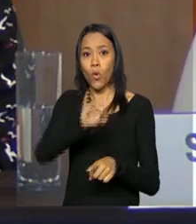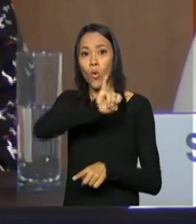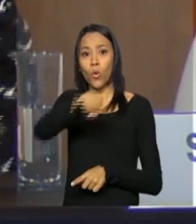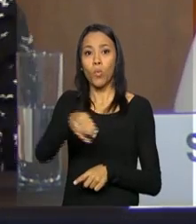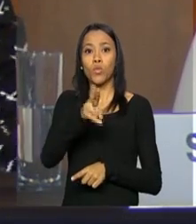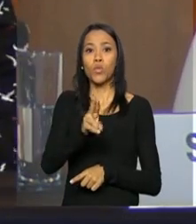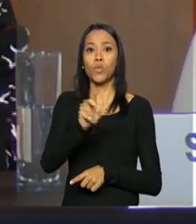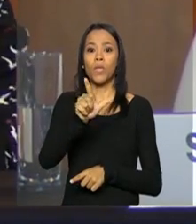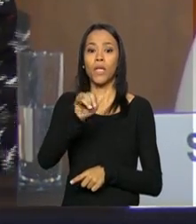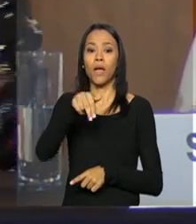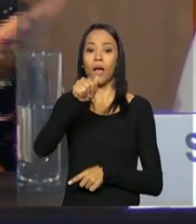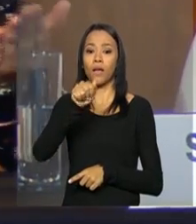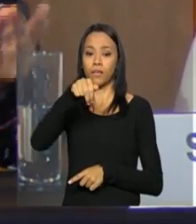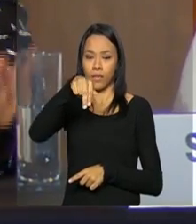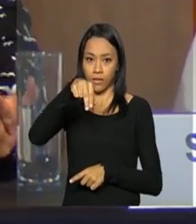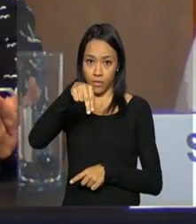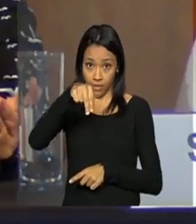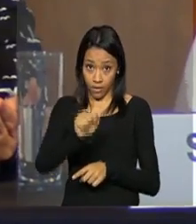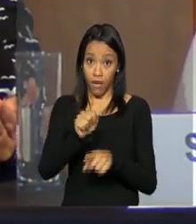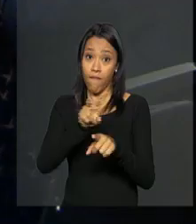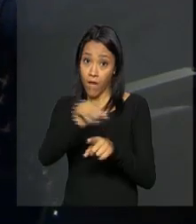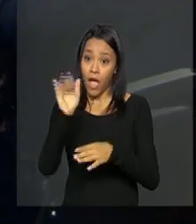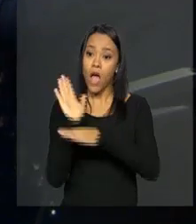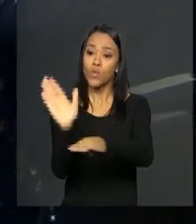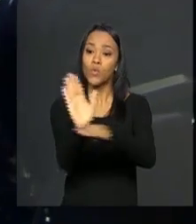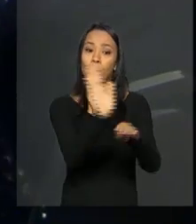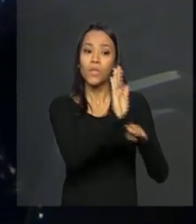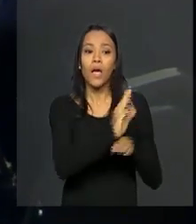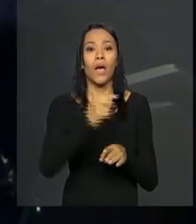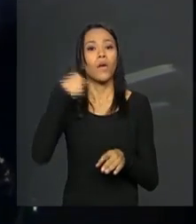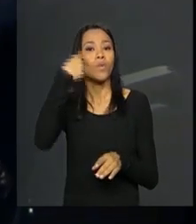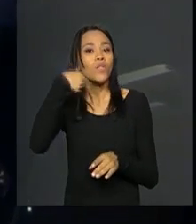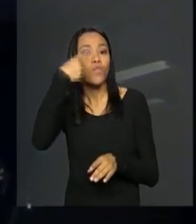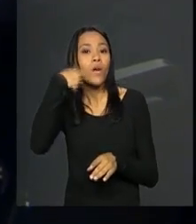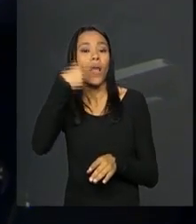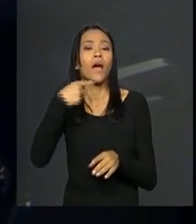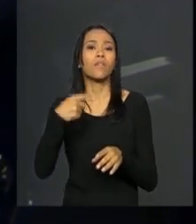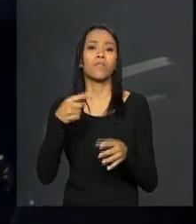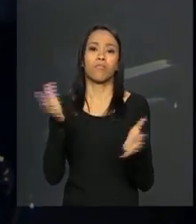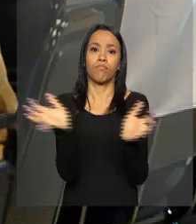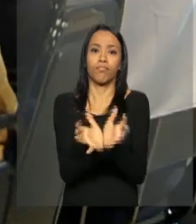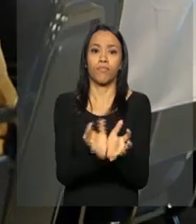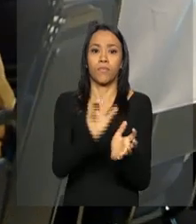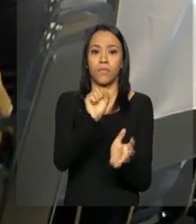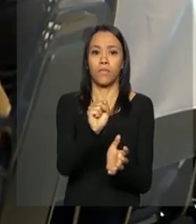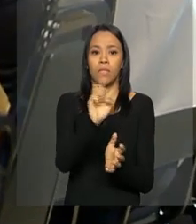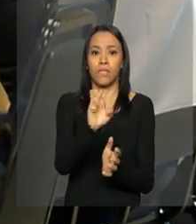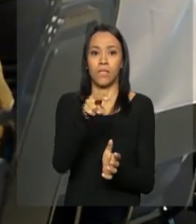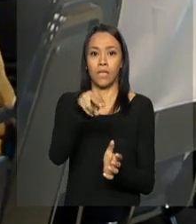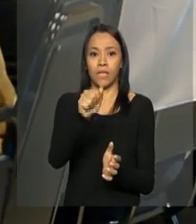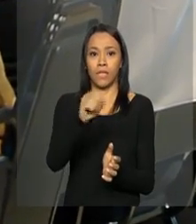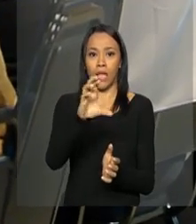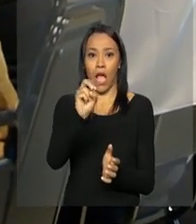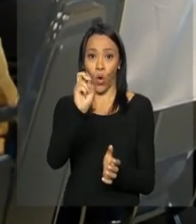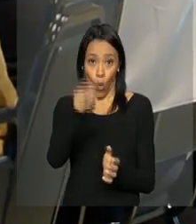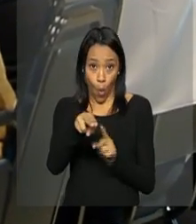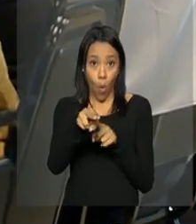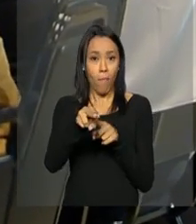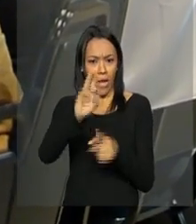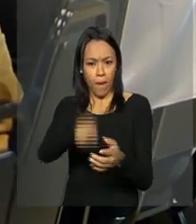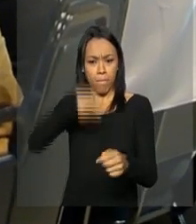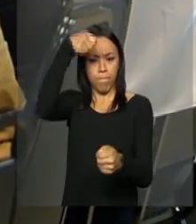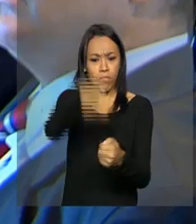explica que os técnicos do Inmetro vão ajudar os advogados da Senacom a terem mais embasamento para punir as empresas que